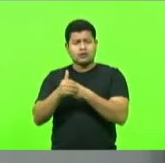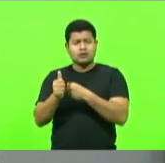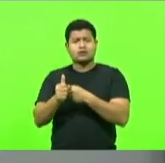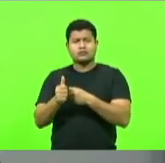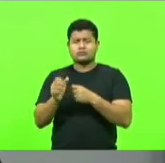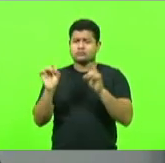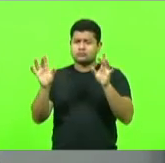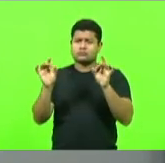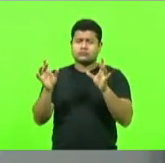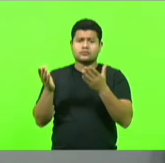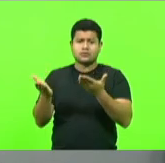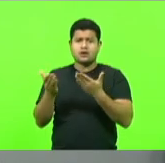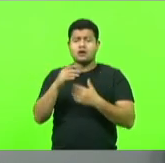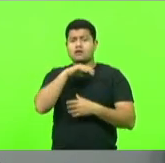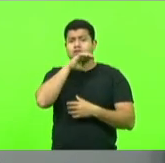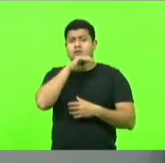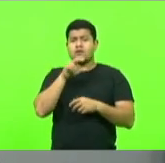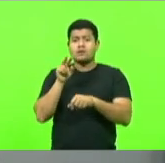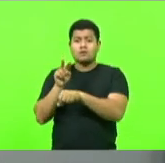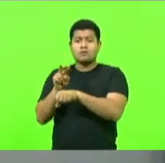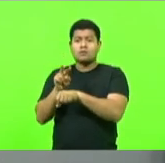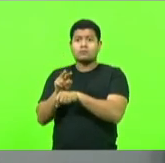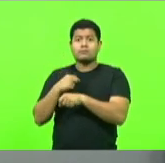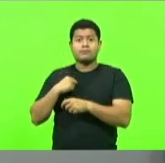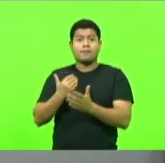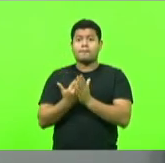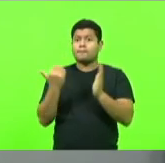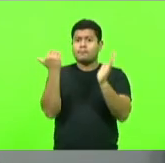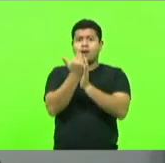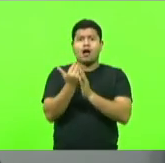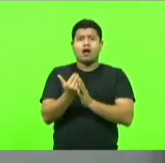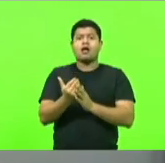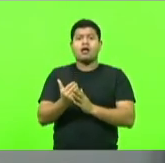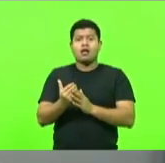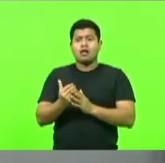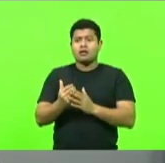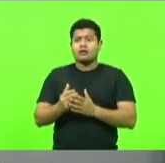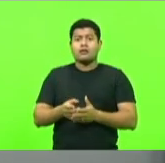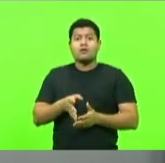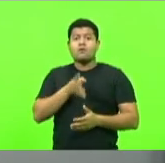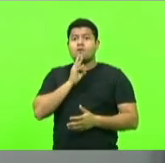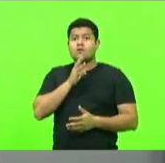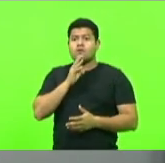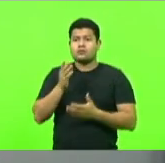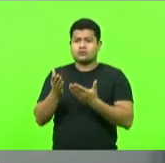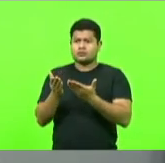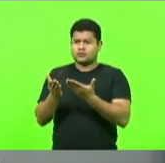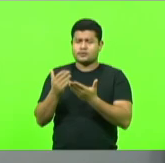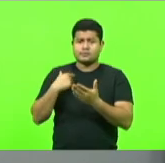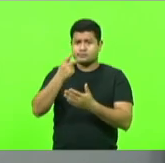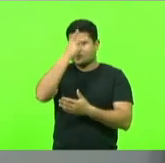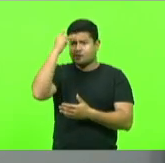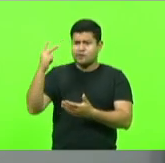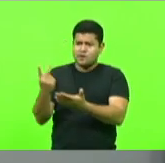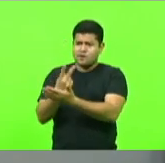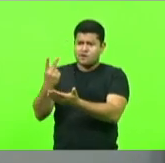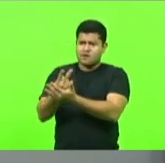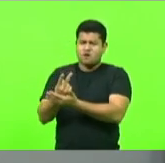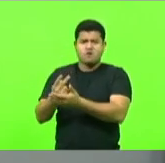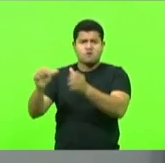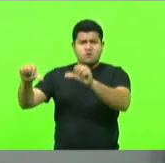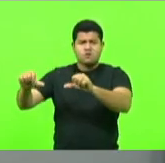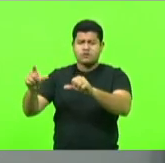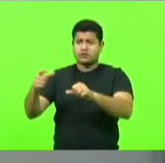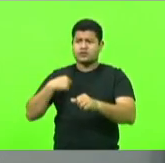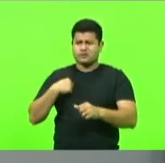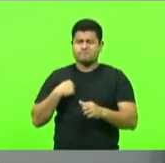que quanto mais eu conheço o lado escuro do ser humano, mais eu defendo os animais. E quanto